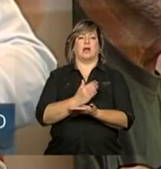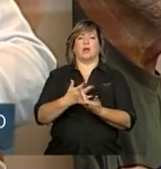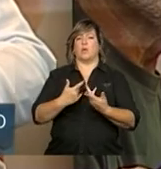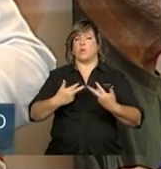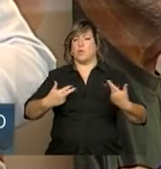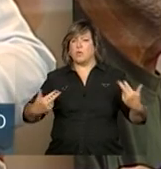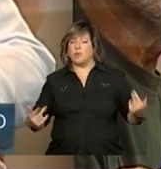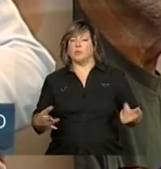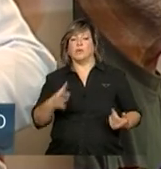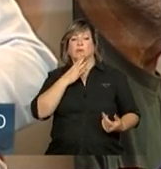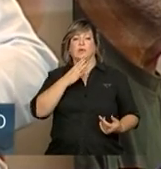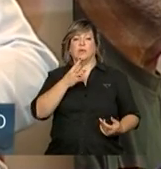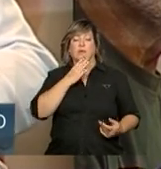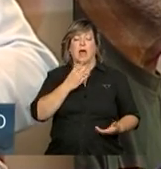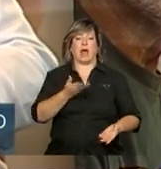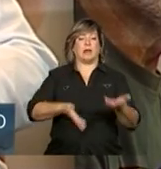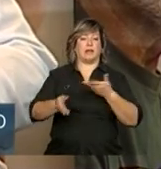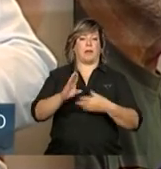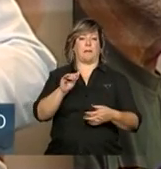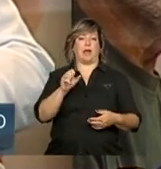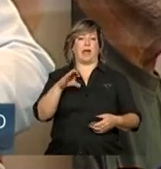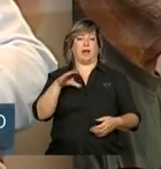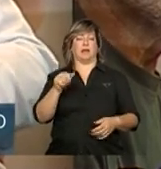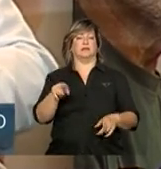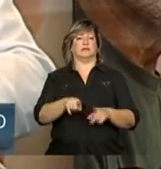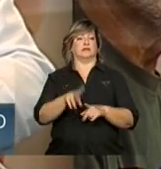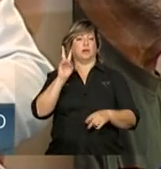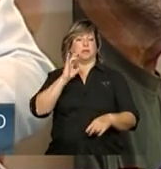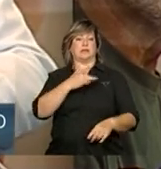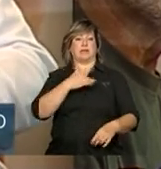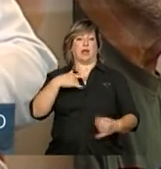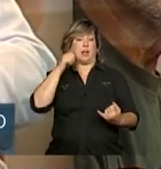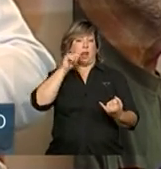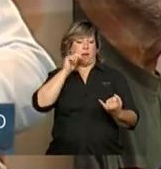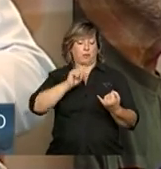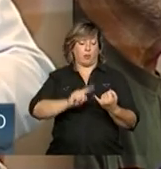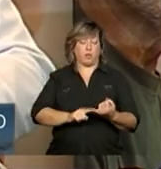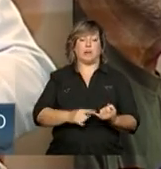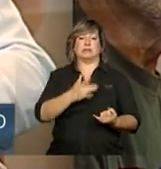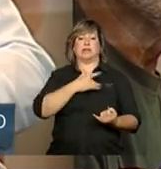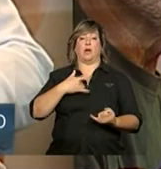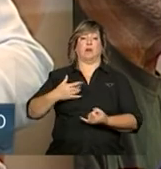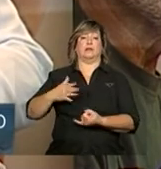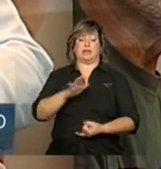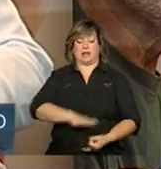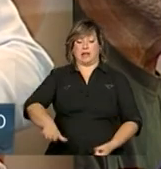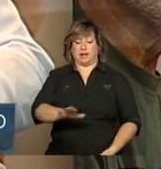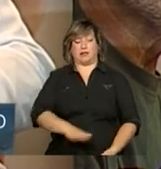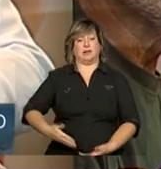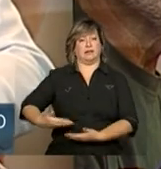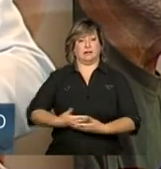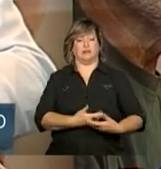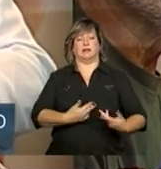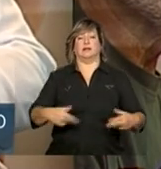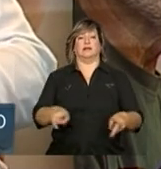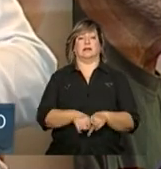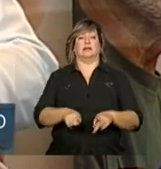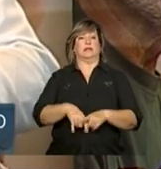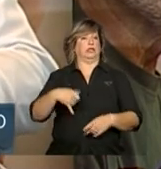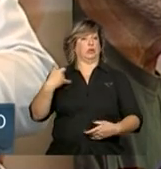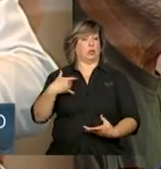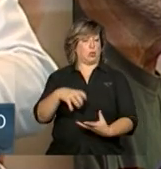básica de todas as áreas de atuação na atenção básica, saúde da mulher, saúde da criança, saúde do idoso,